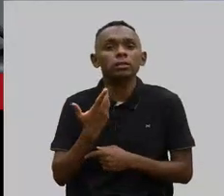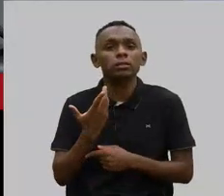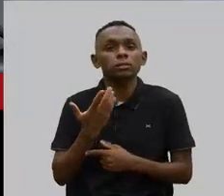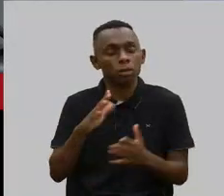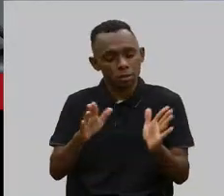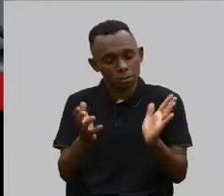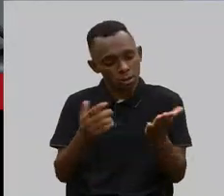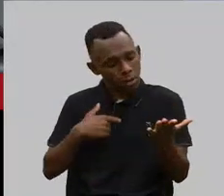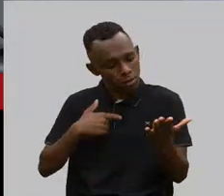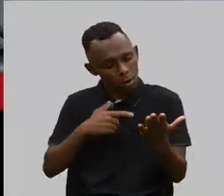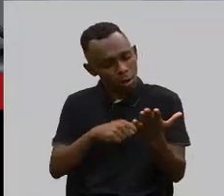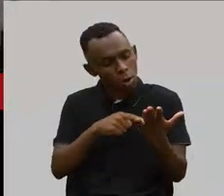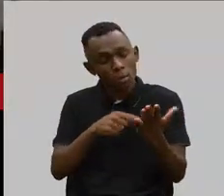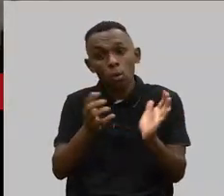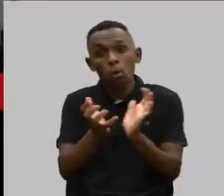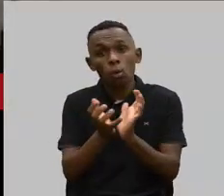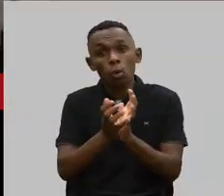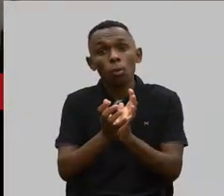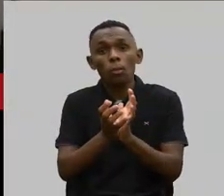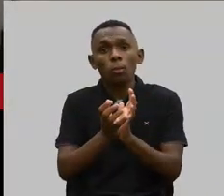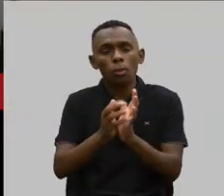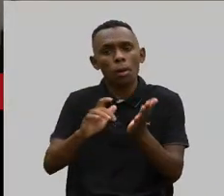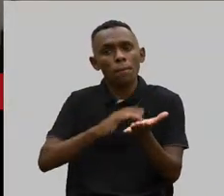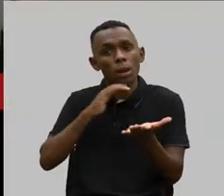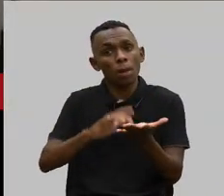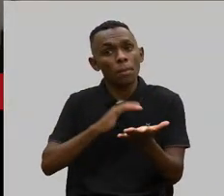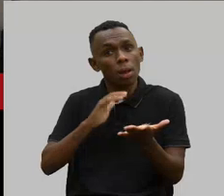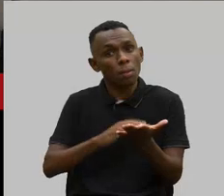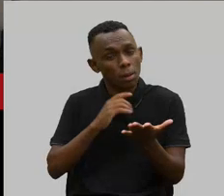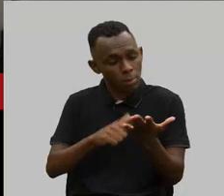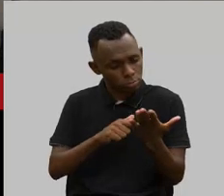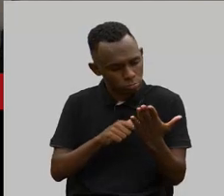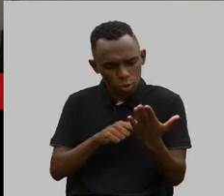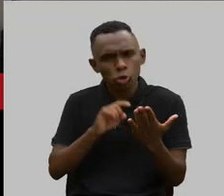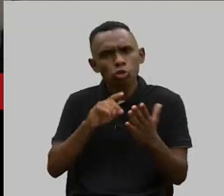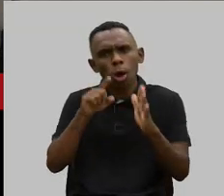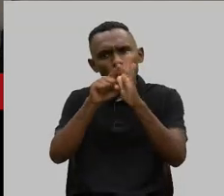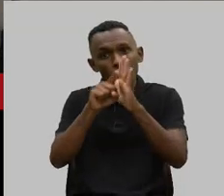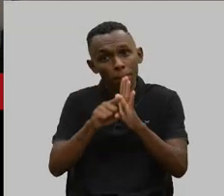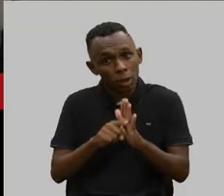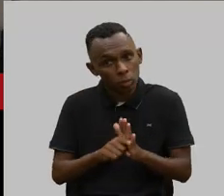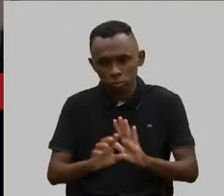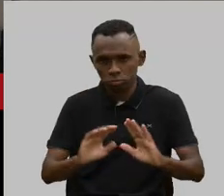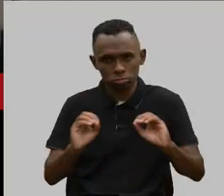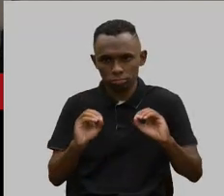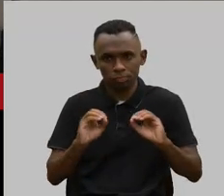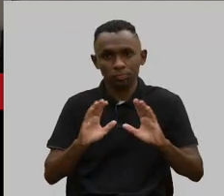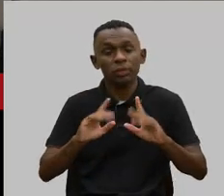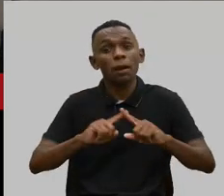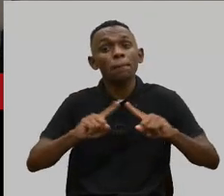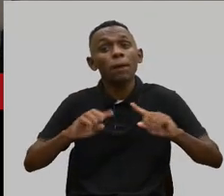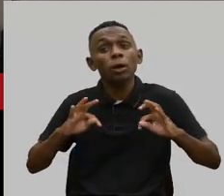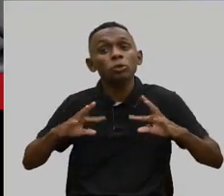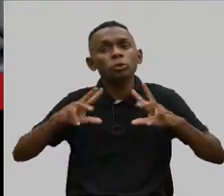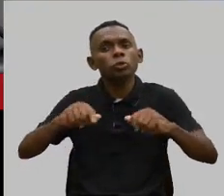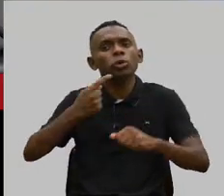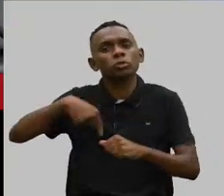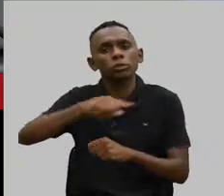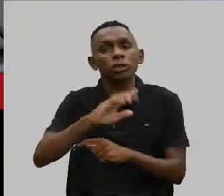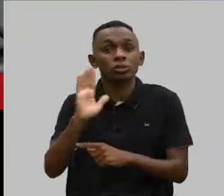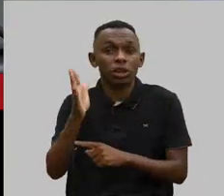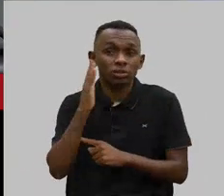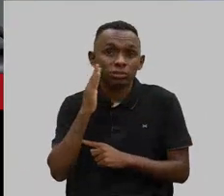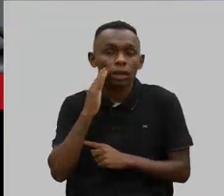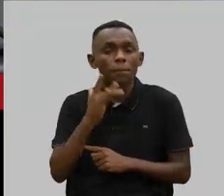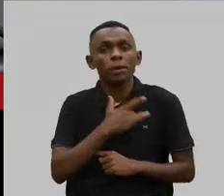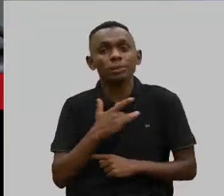grupo aqui da comissão tem um monte de gente mandando, mas eu não vou ficar falando só das perguntas do nosso grupo. Mas todo mundo já sabe que a